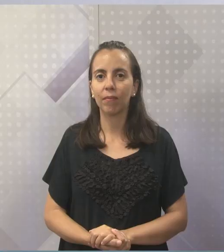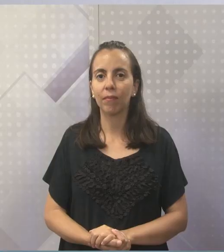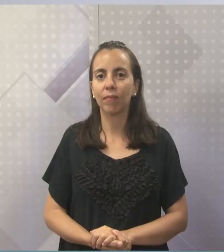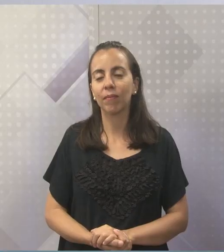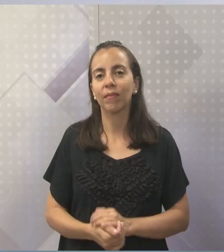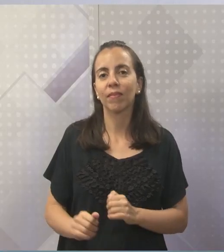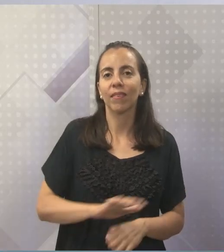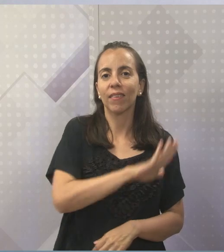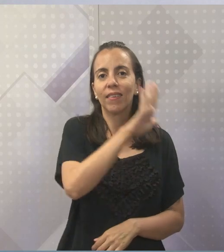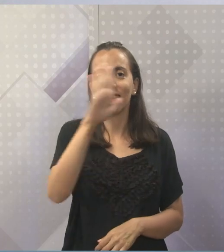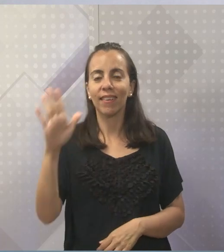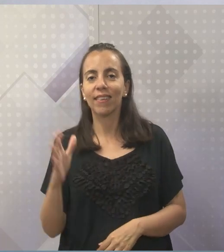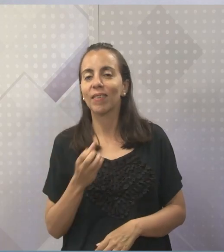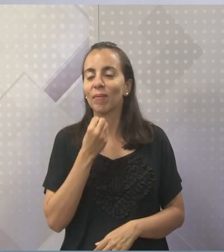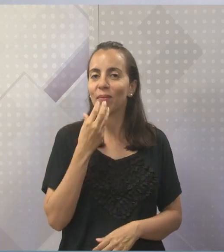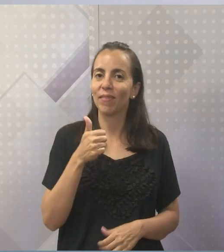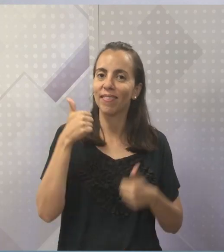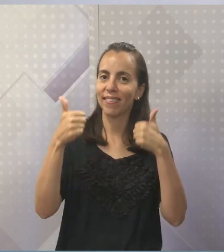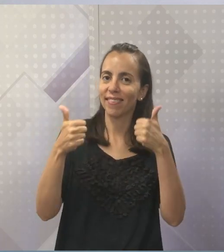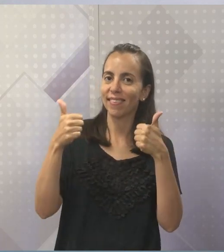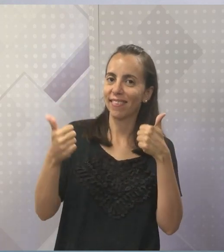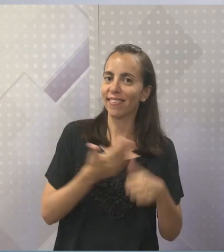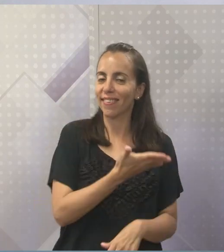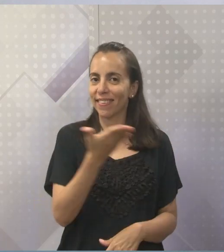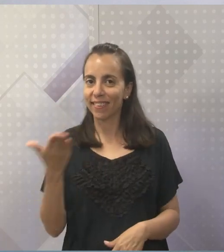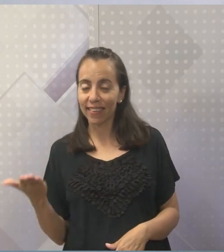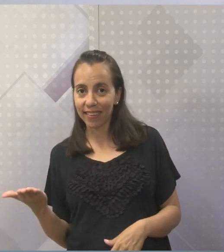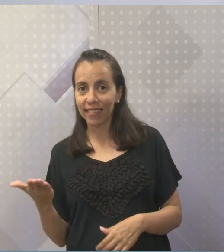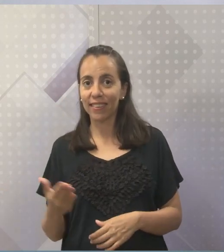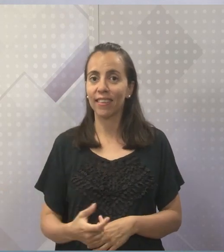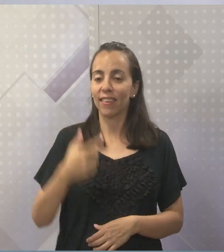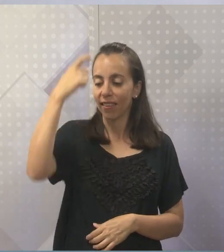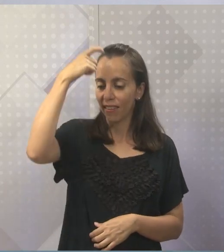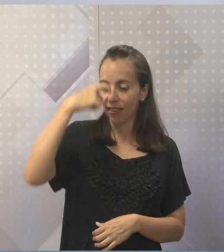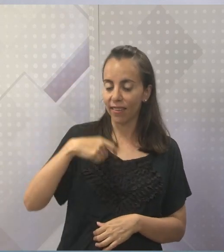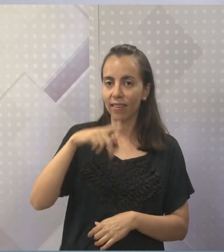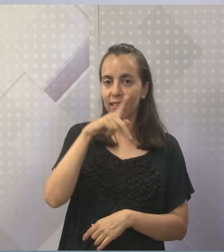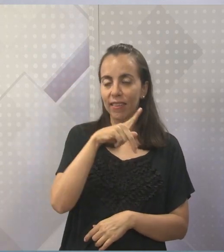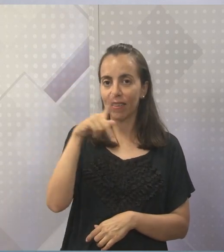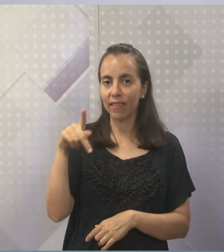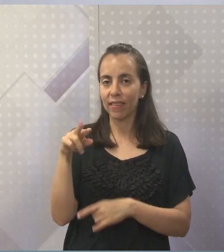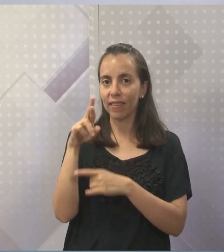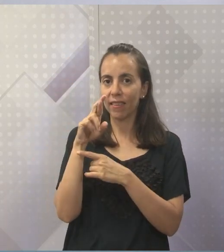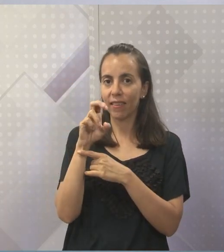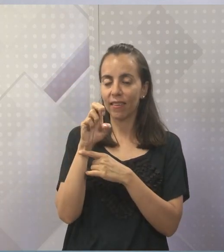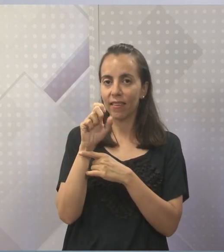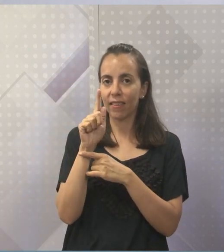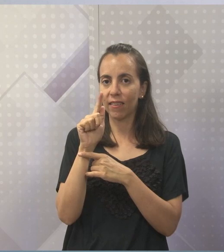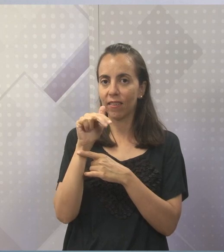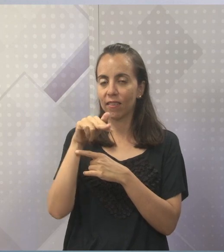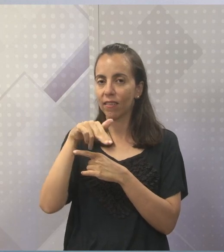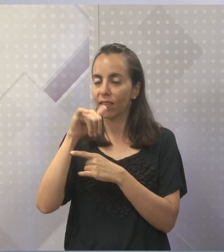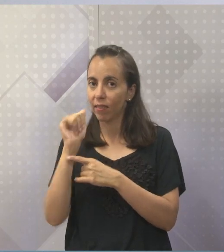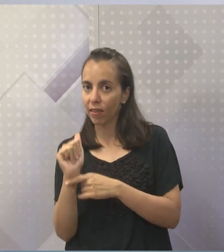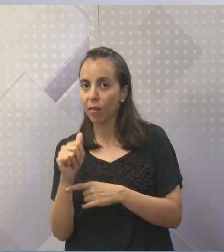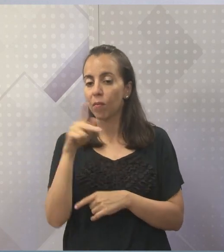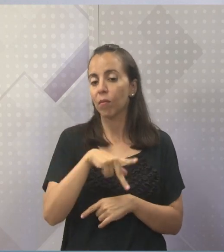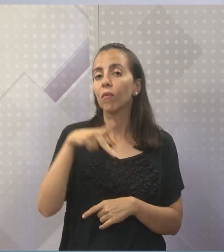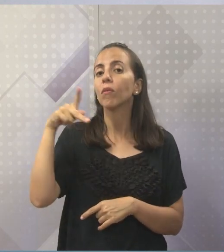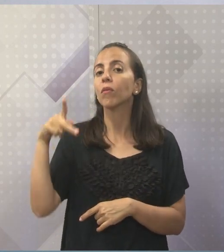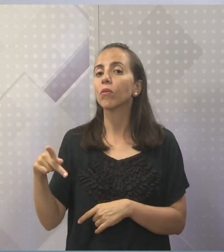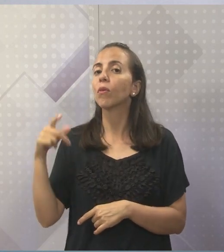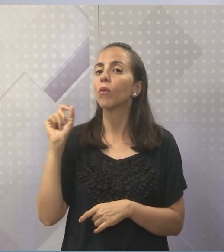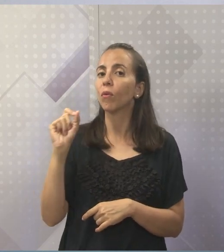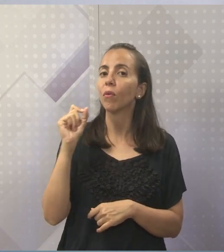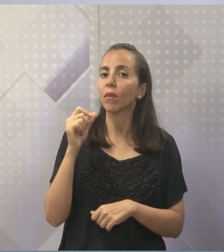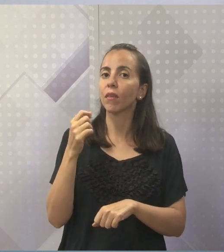Olá pessoal, tudo bem com vocês? Aqui quem está falando é a professora Regina Baracho, a professora do componente